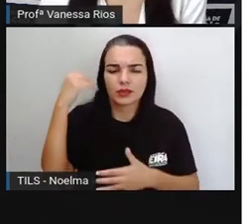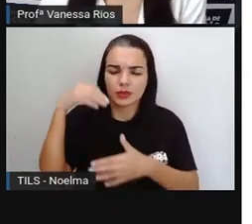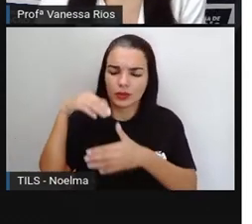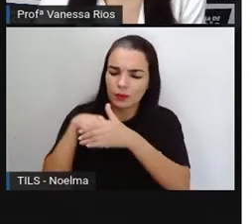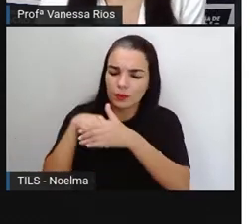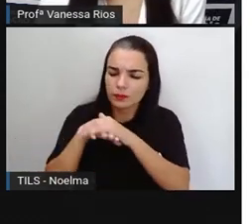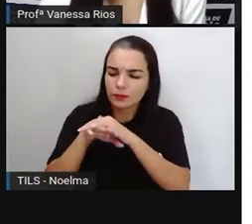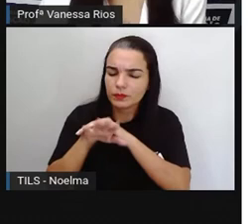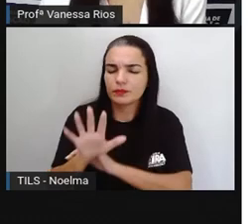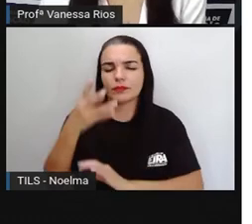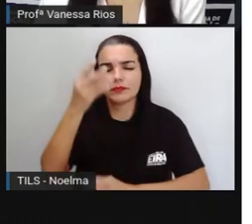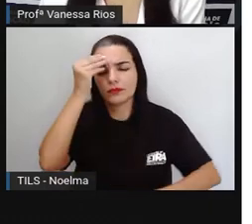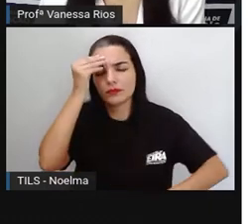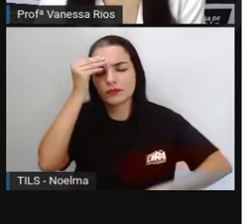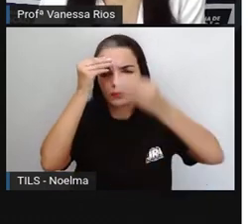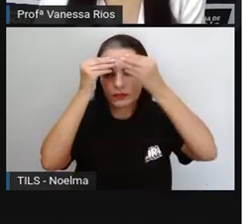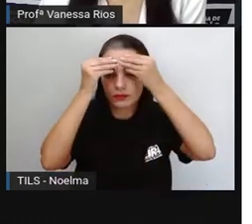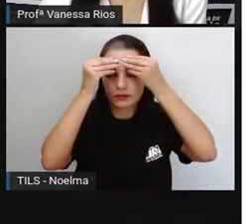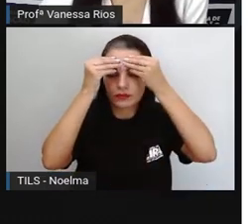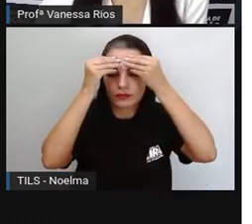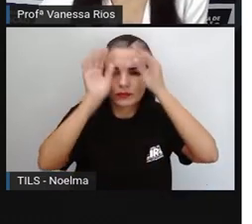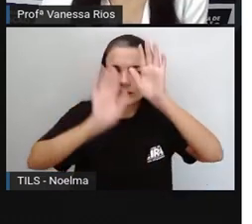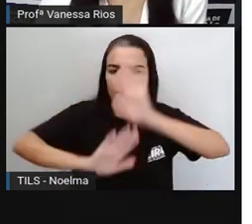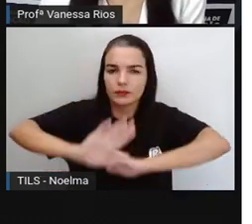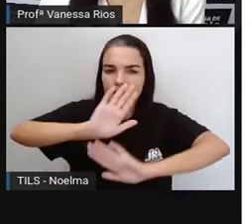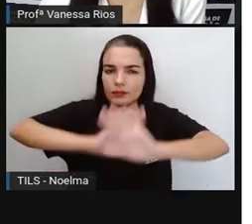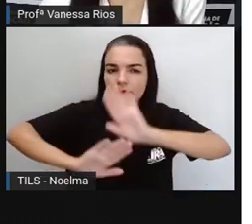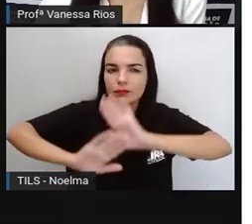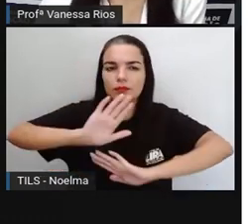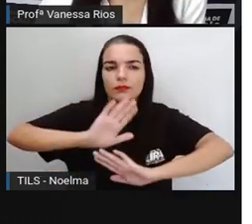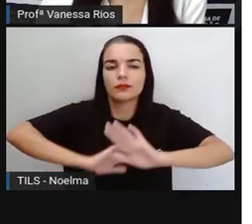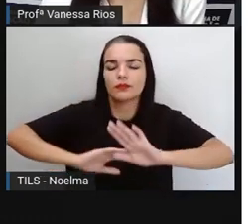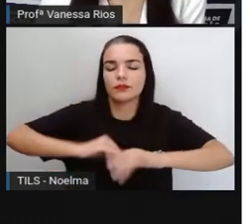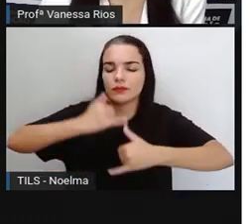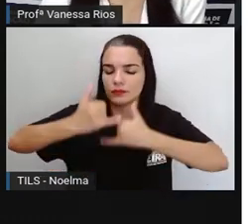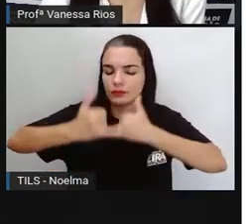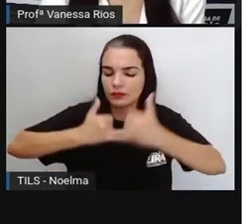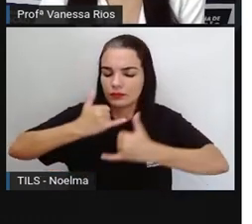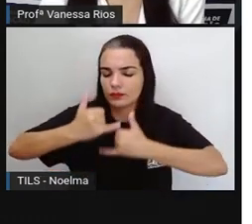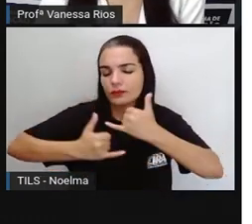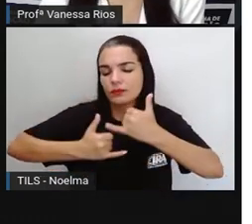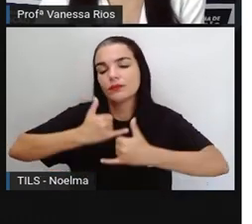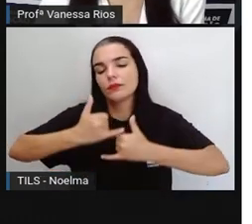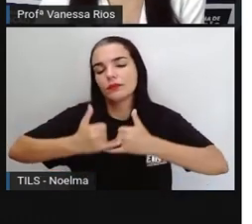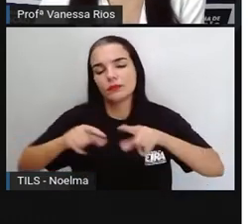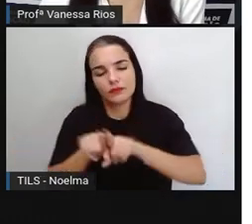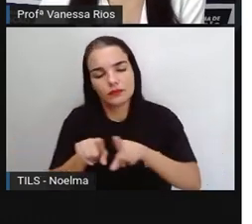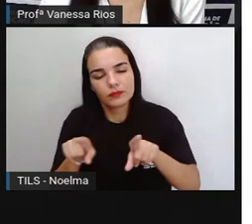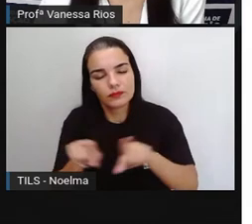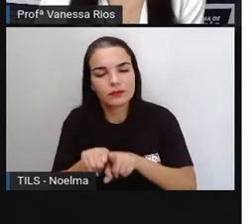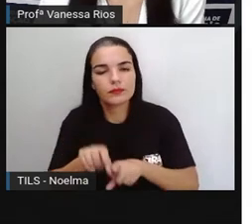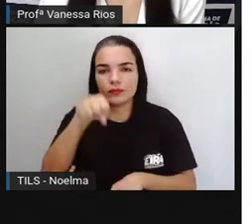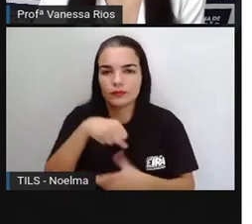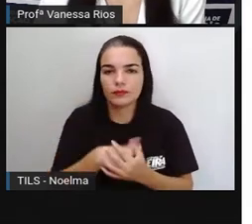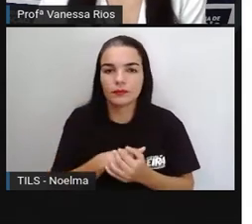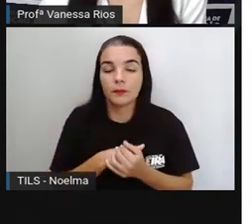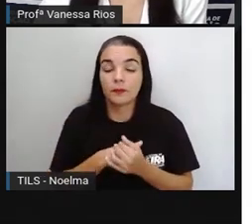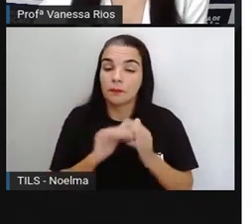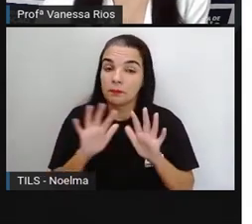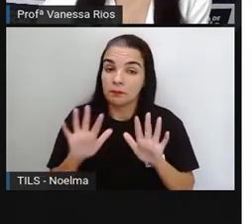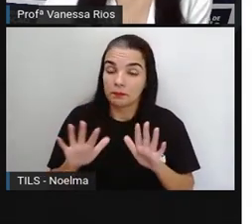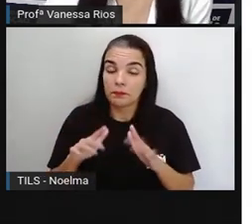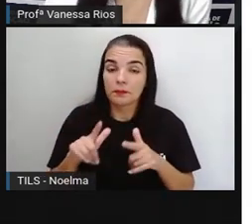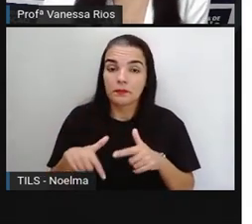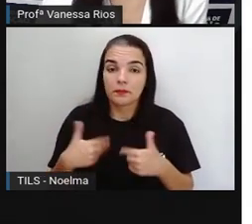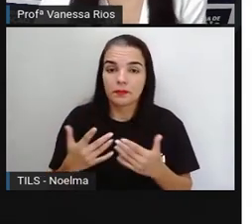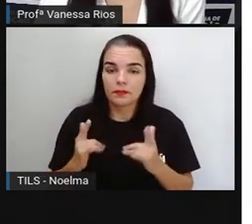conservar os outros bens materiais e imateriais que compõem aí os patrimônios culturais da sociedade. Então, em relação